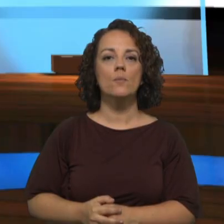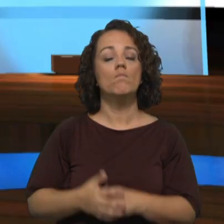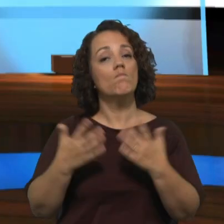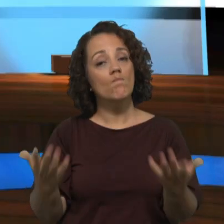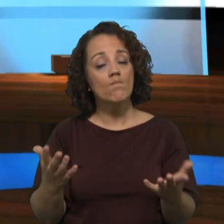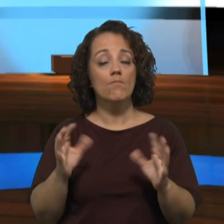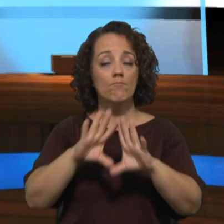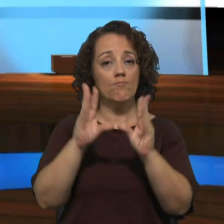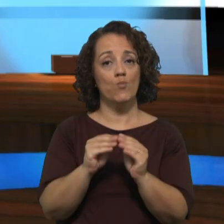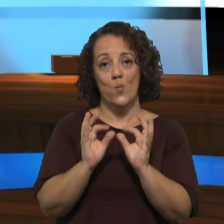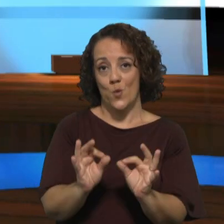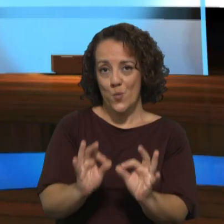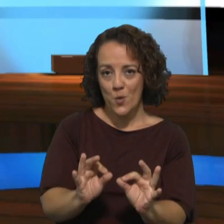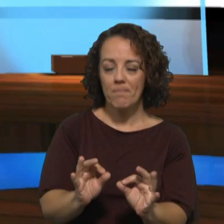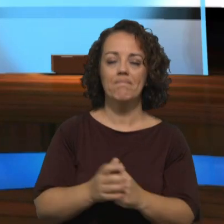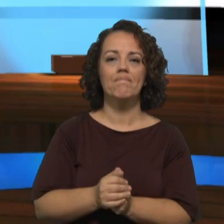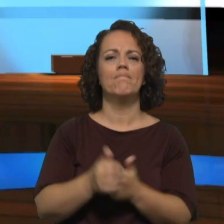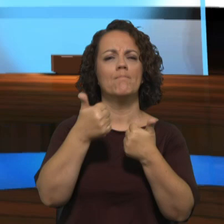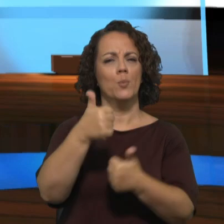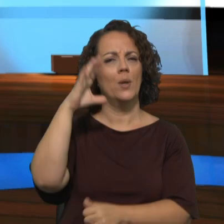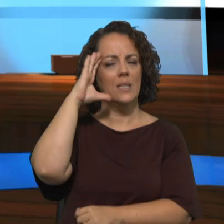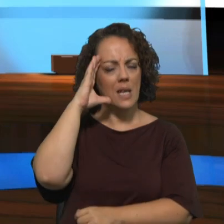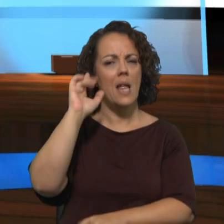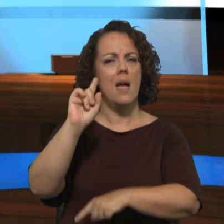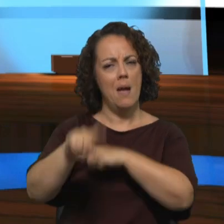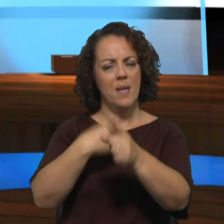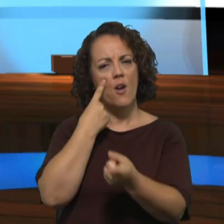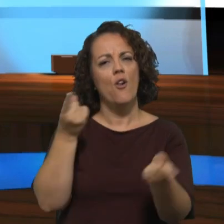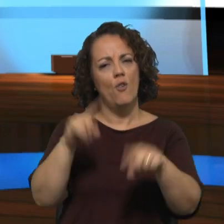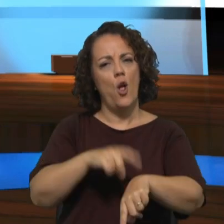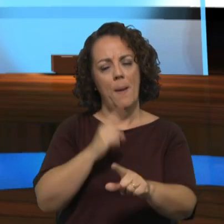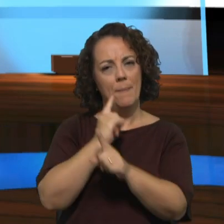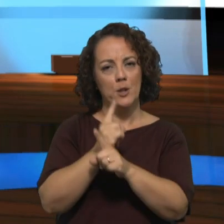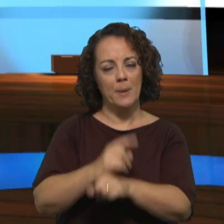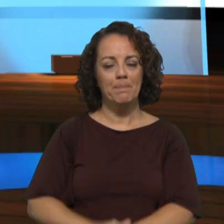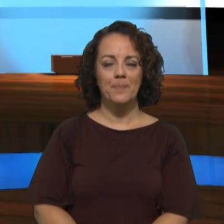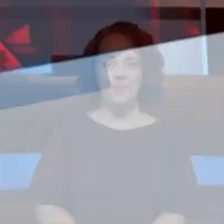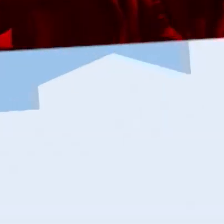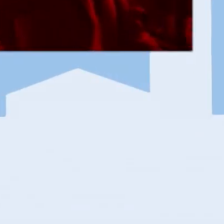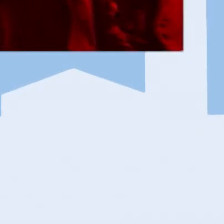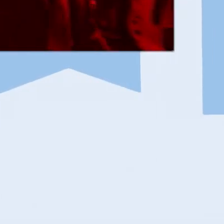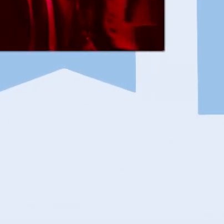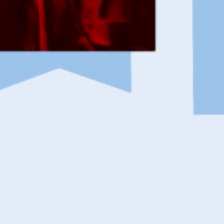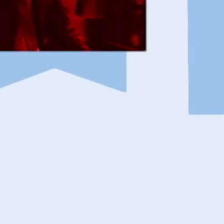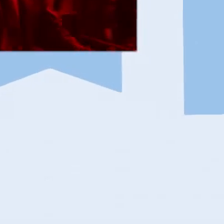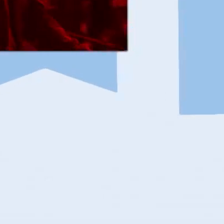ficamos por aqui tenha então uma ótima tarde nós voltamos amanhã à mesma hora a